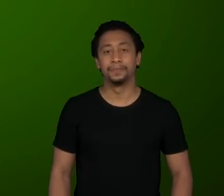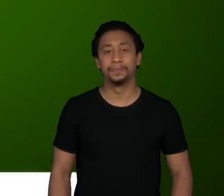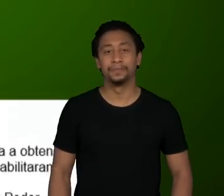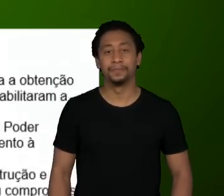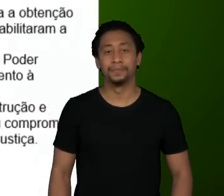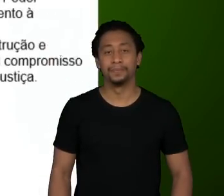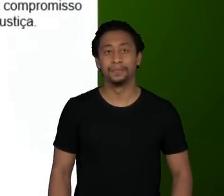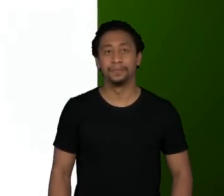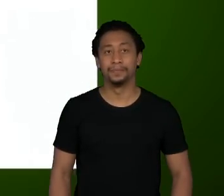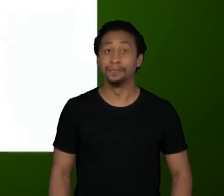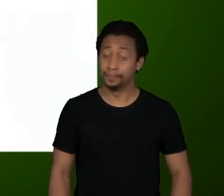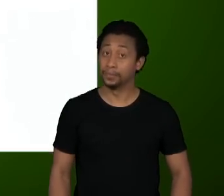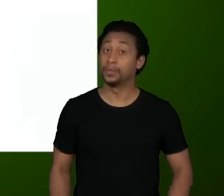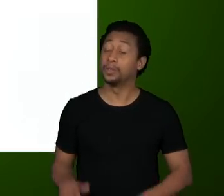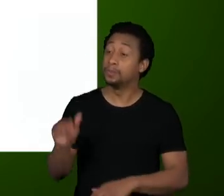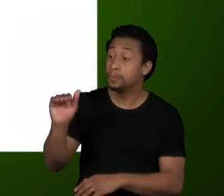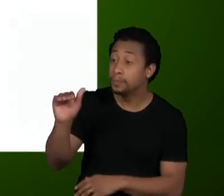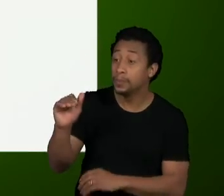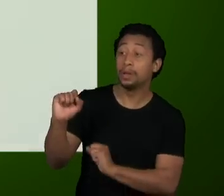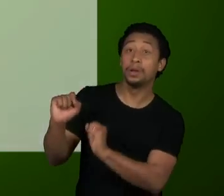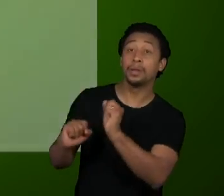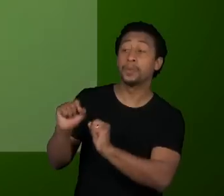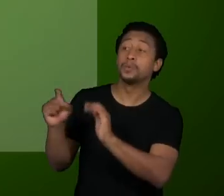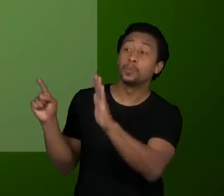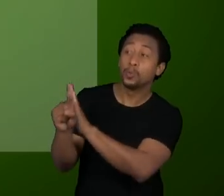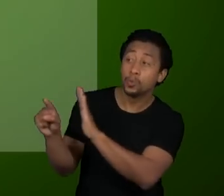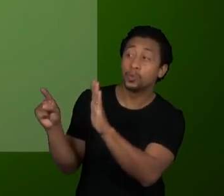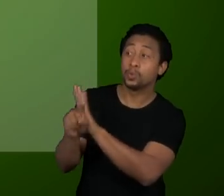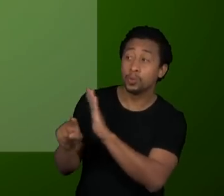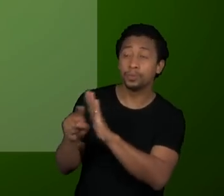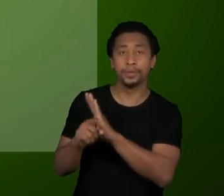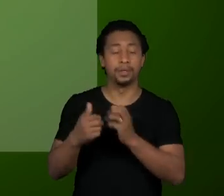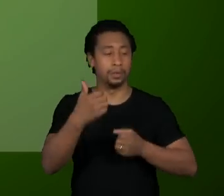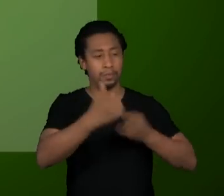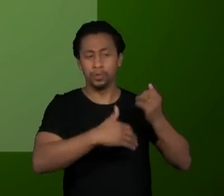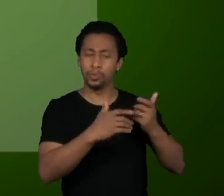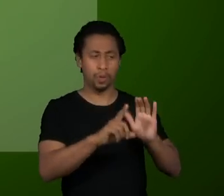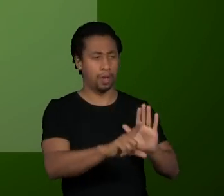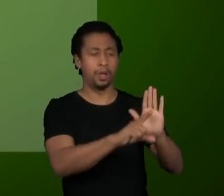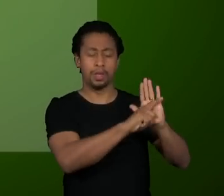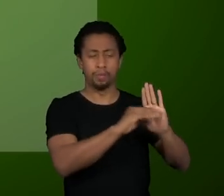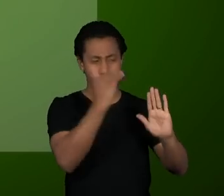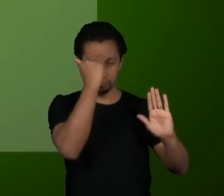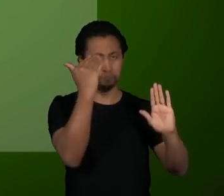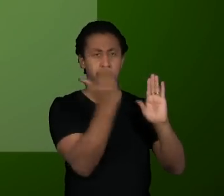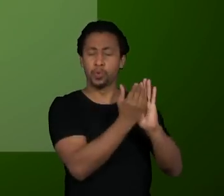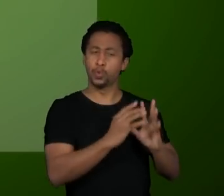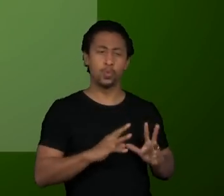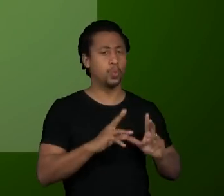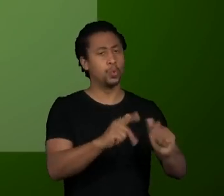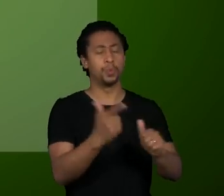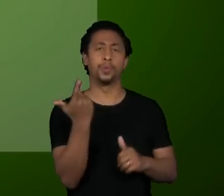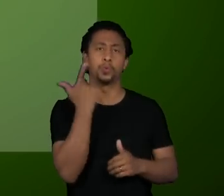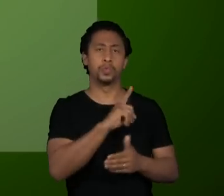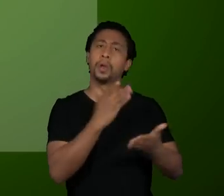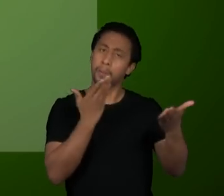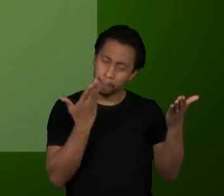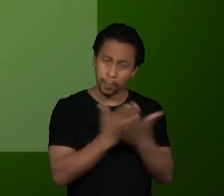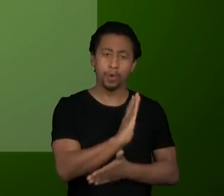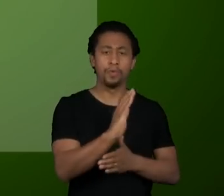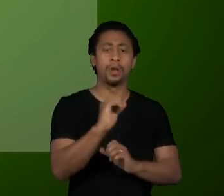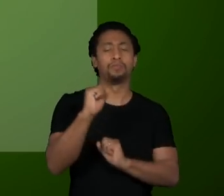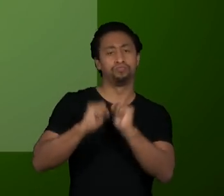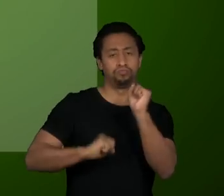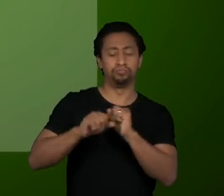Procurada, mineradora informou que cumpriu todas as exigências da lei para obter as licenças do empreendimento